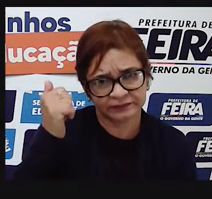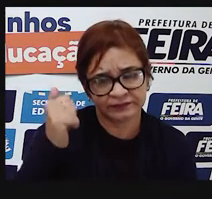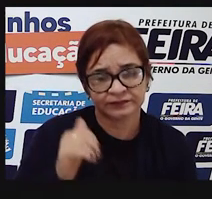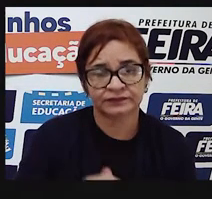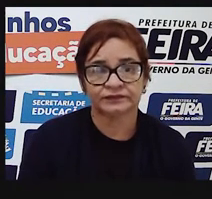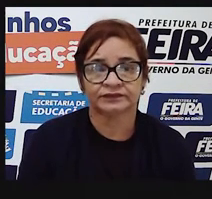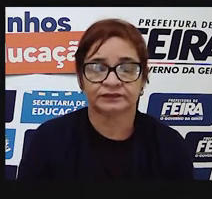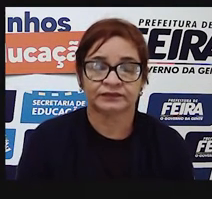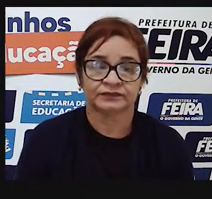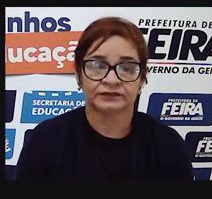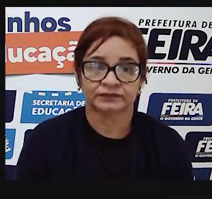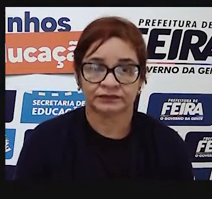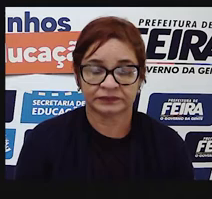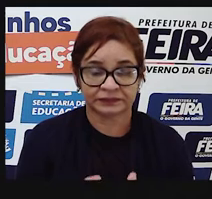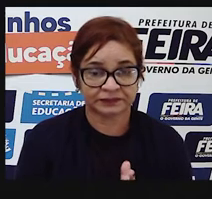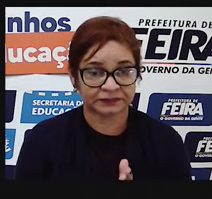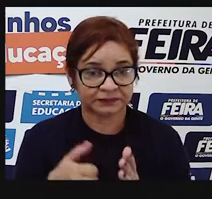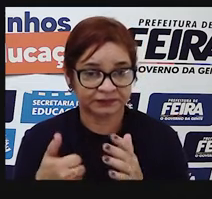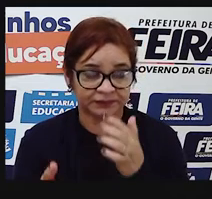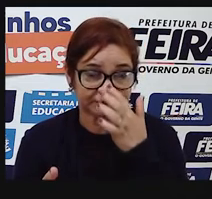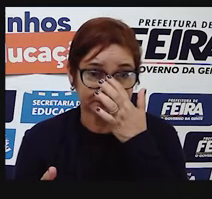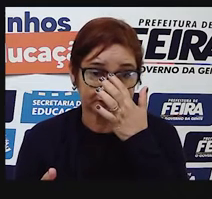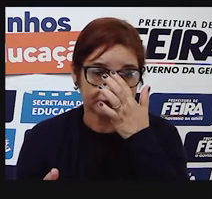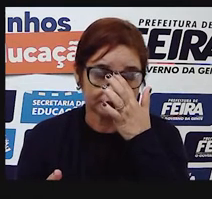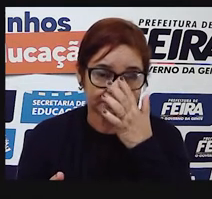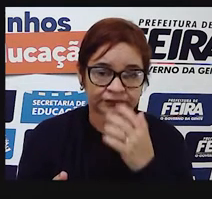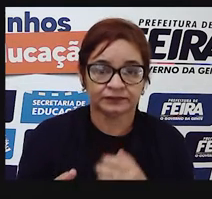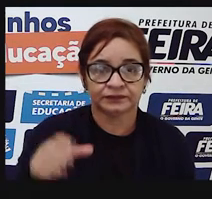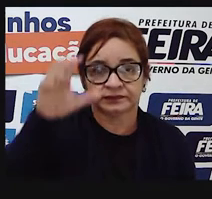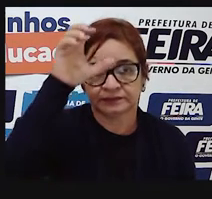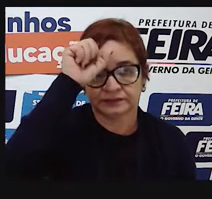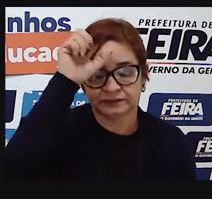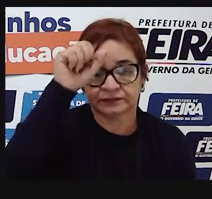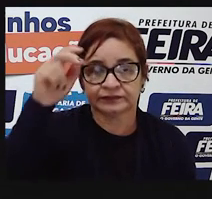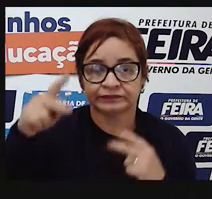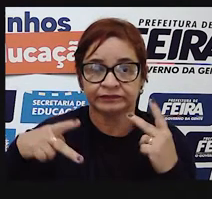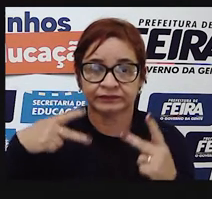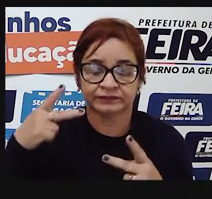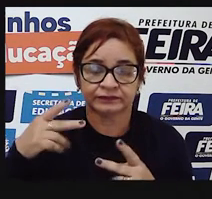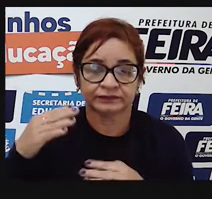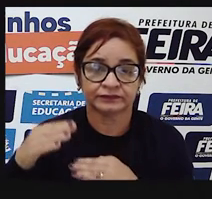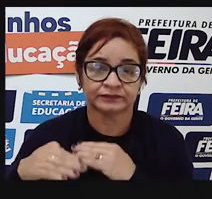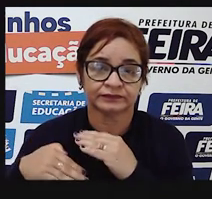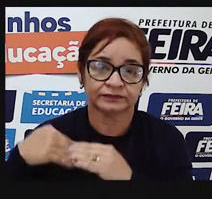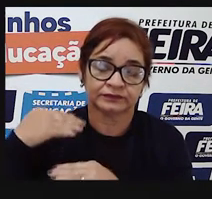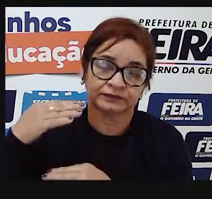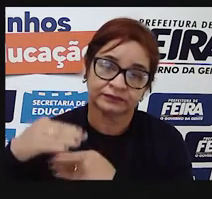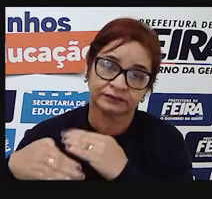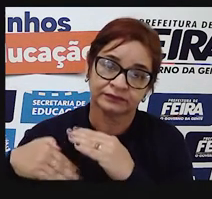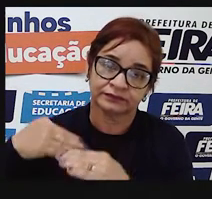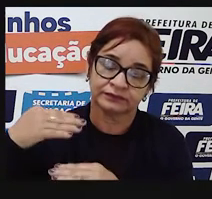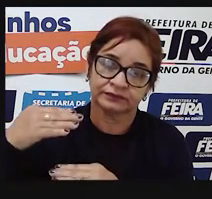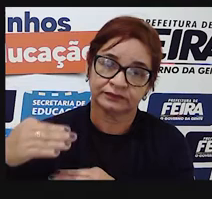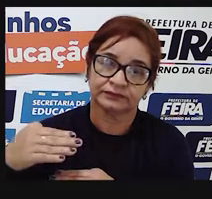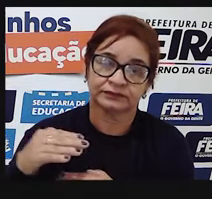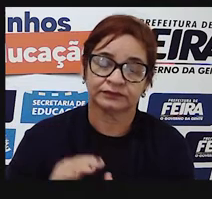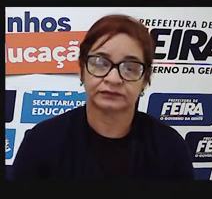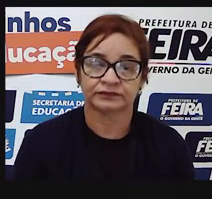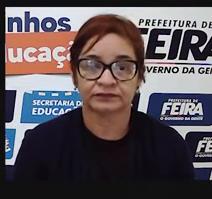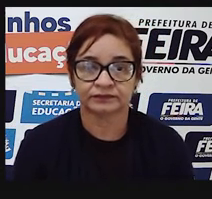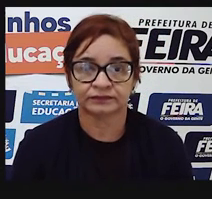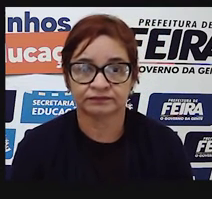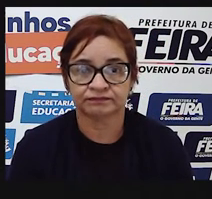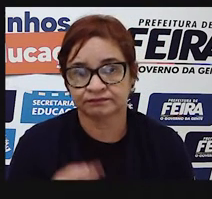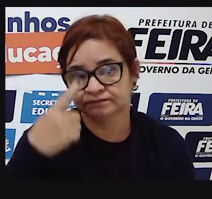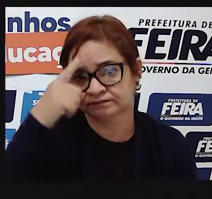Primeiro, o ser humano aprendeu a falar e, depois de muitos, muitos anos, ele inventou a